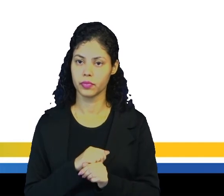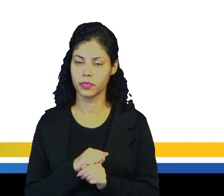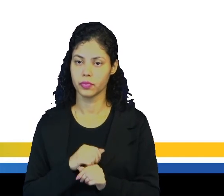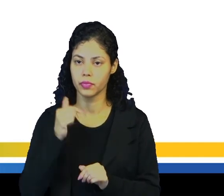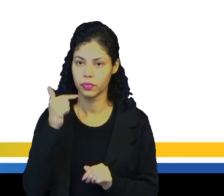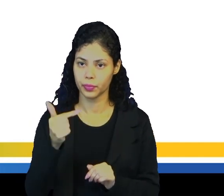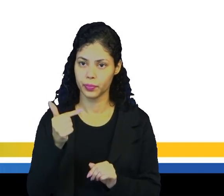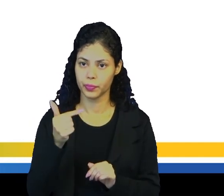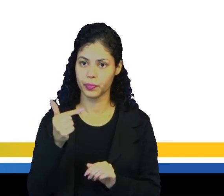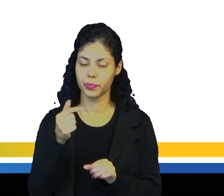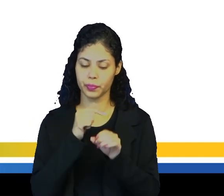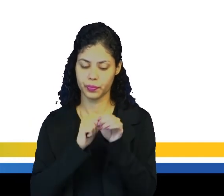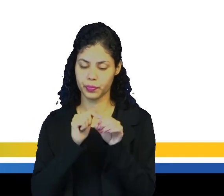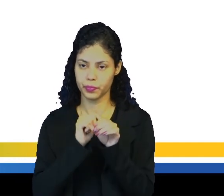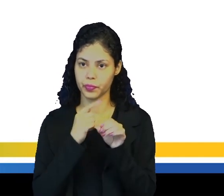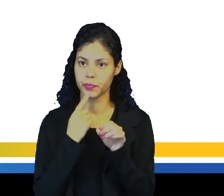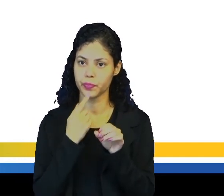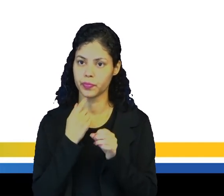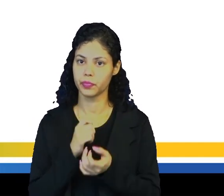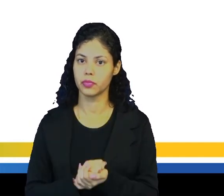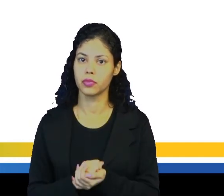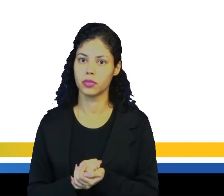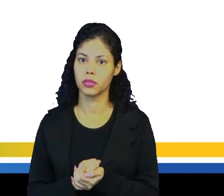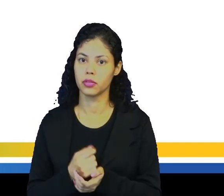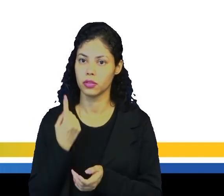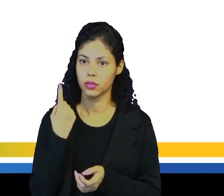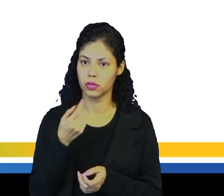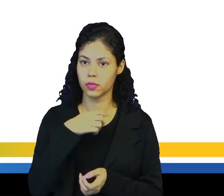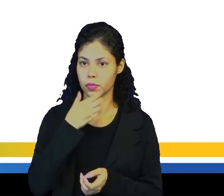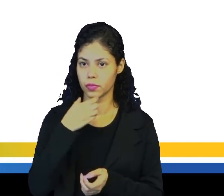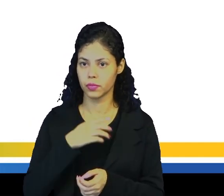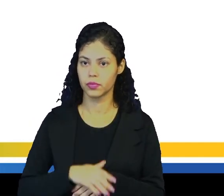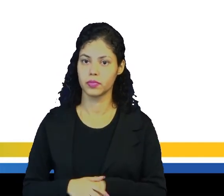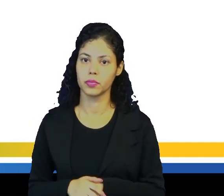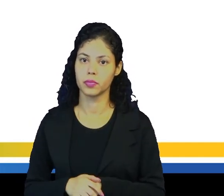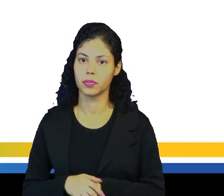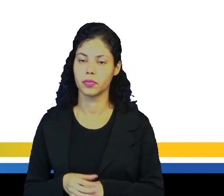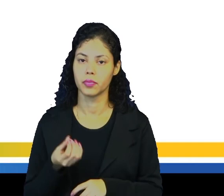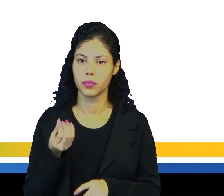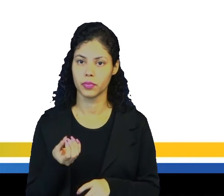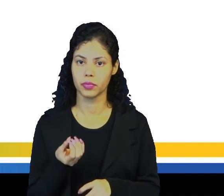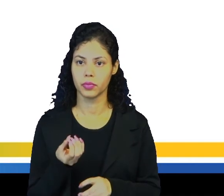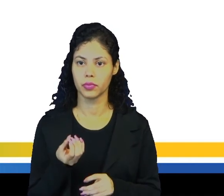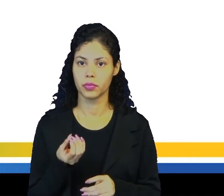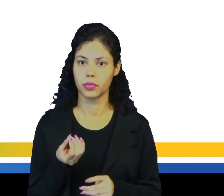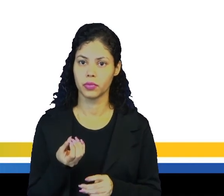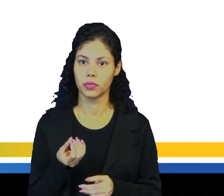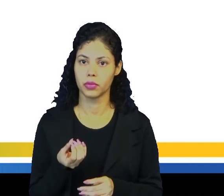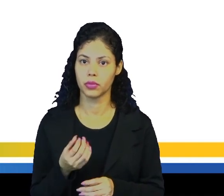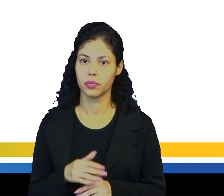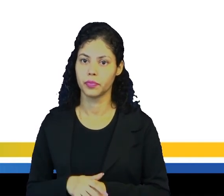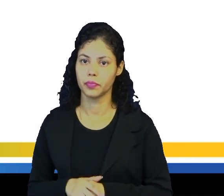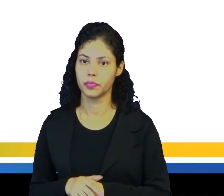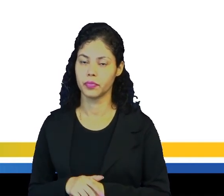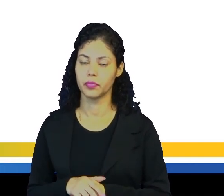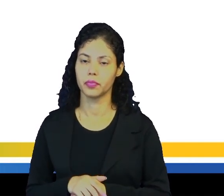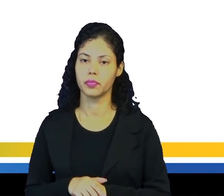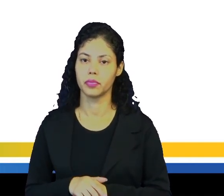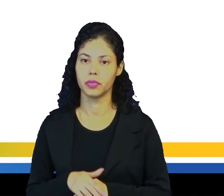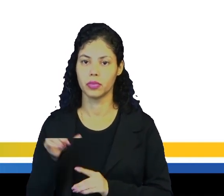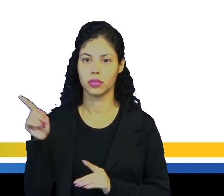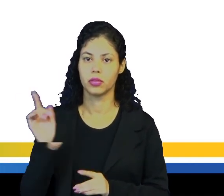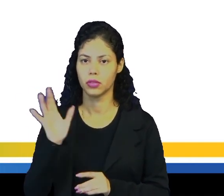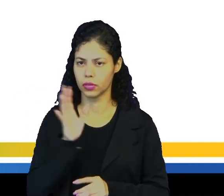duas goiabas, e uma maçã. Na número seis, nós temos, he loves singing,